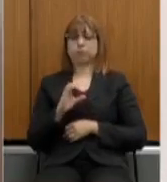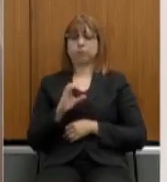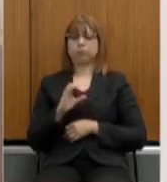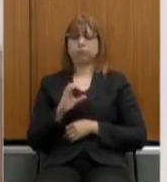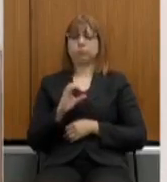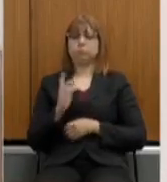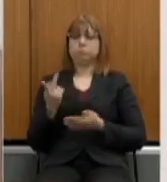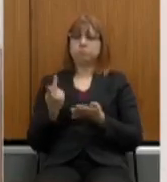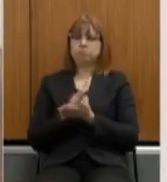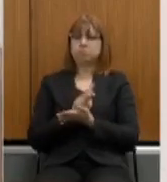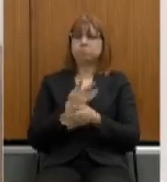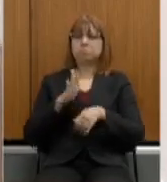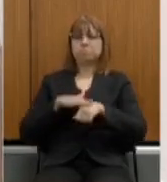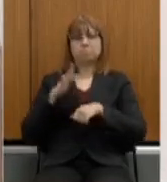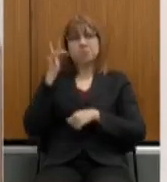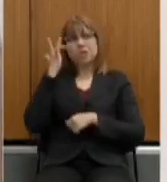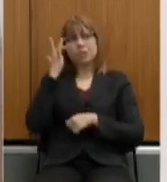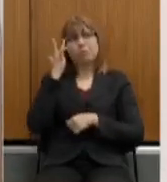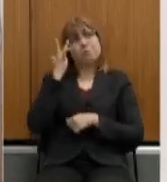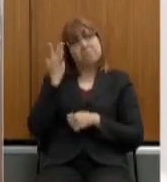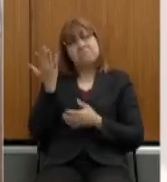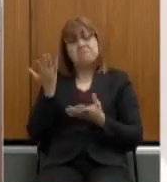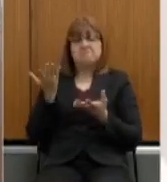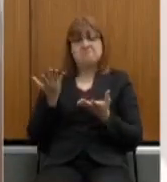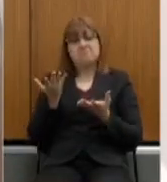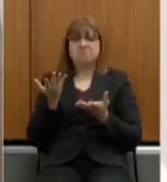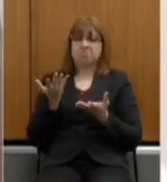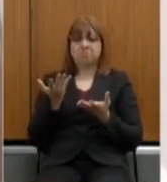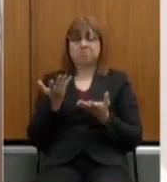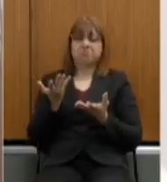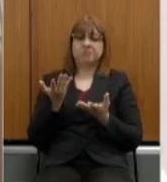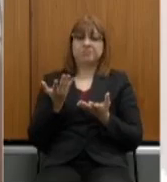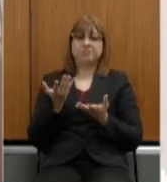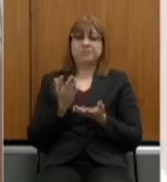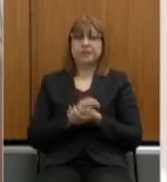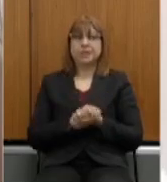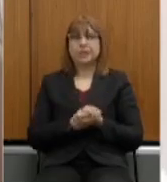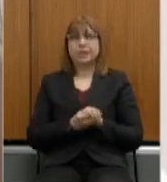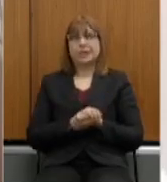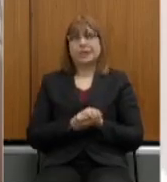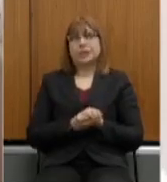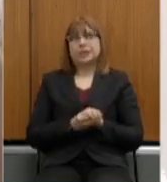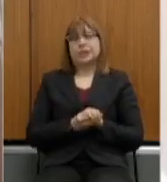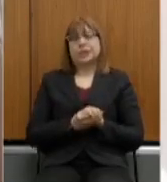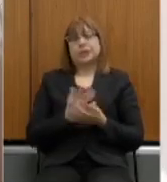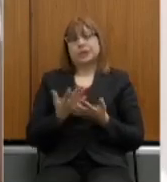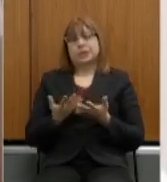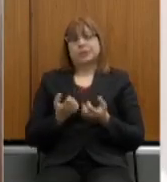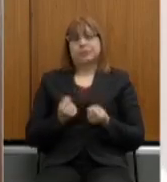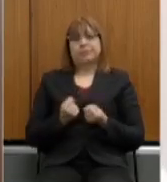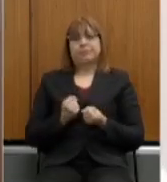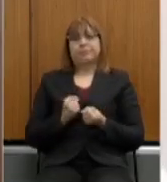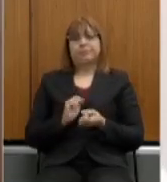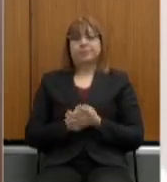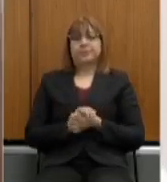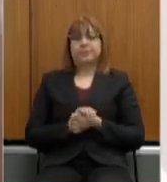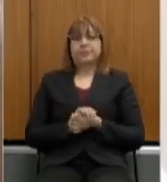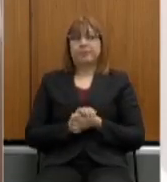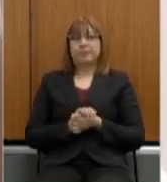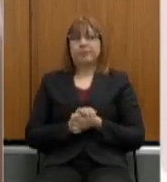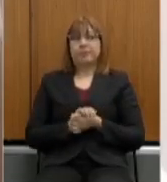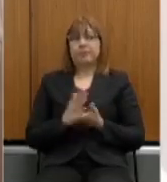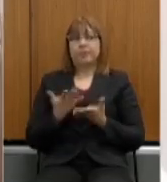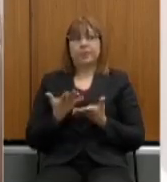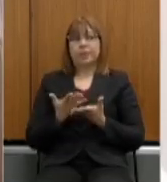facilidade, vamos dizer assim, sem, sem incluir